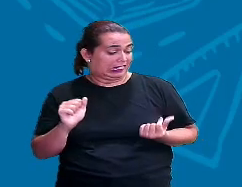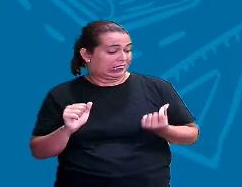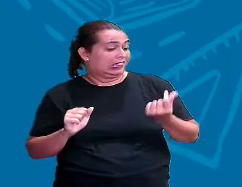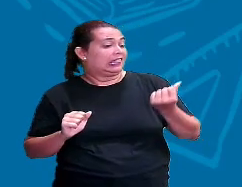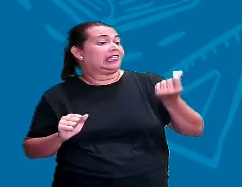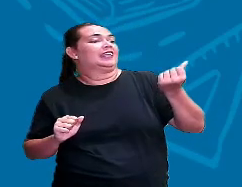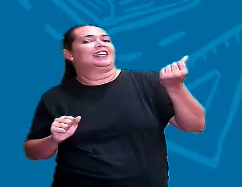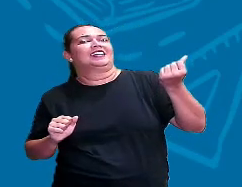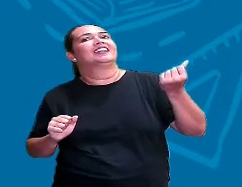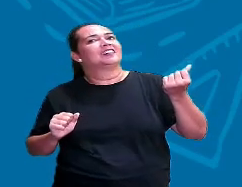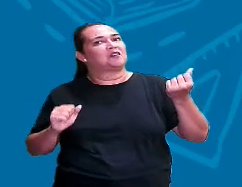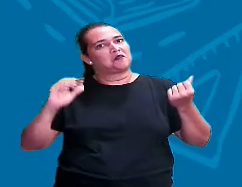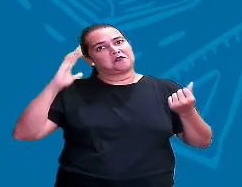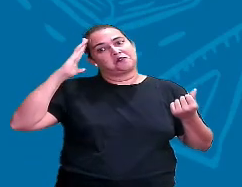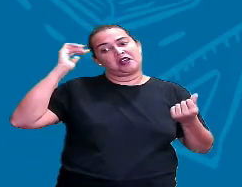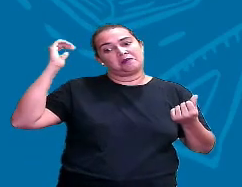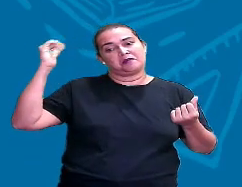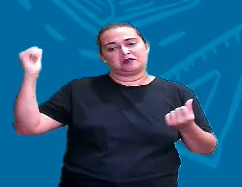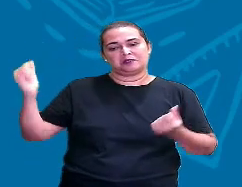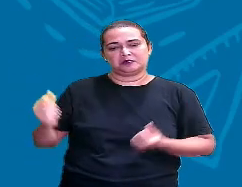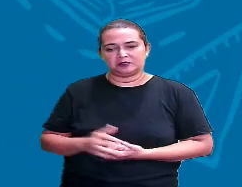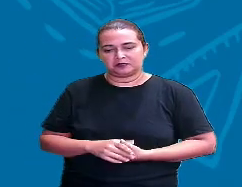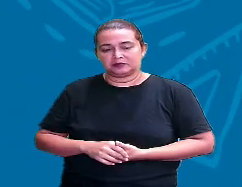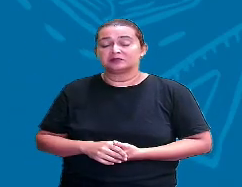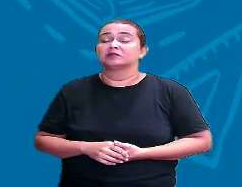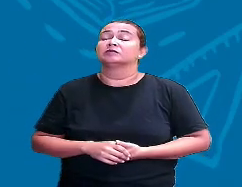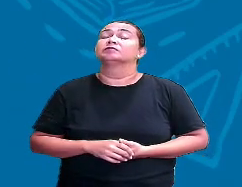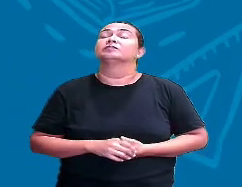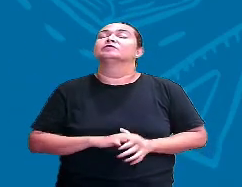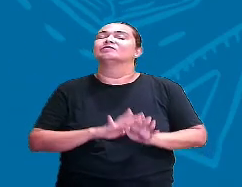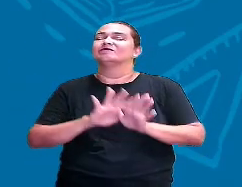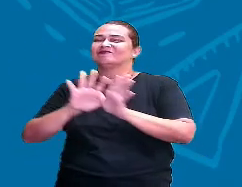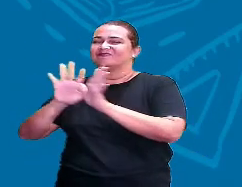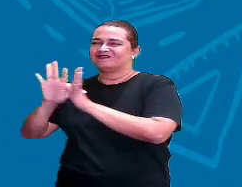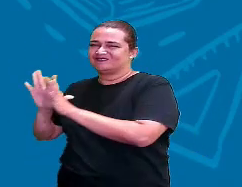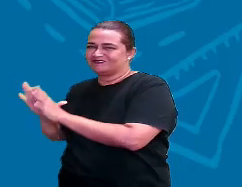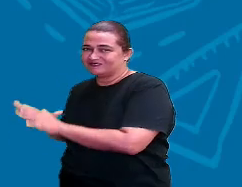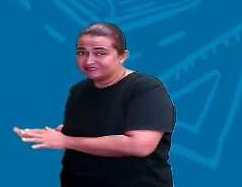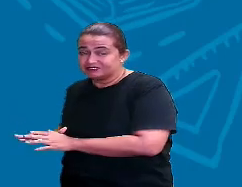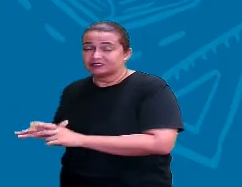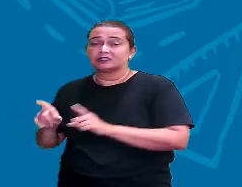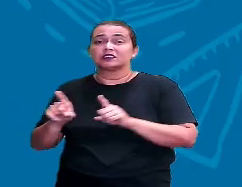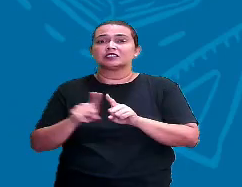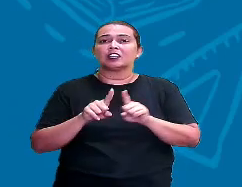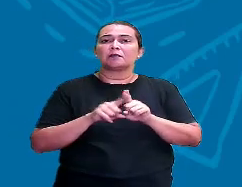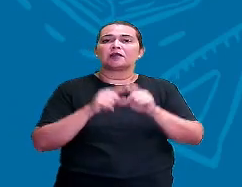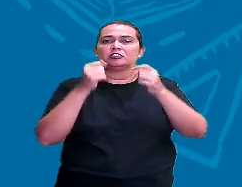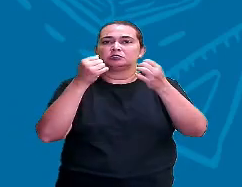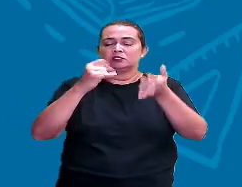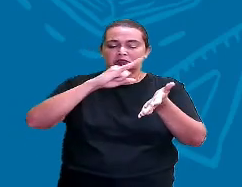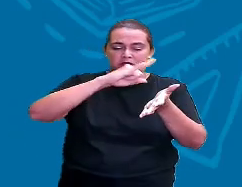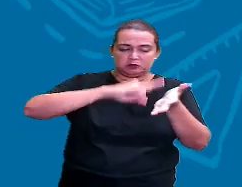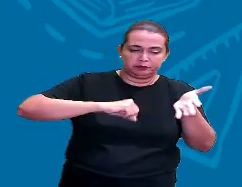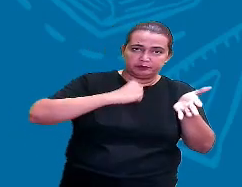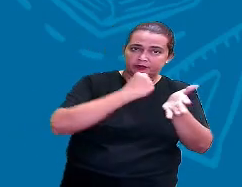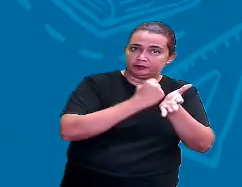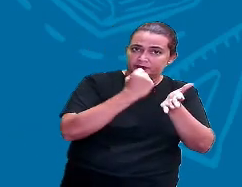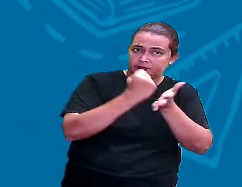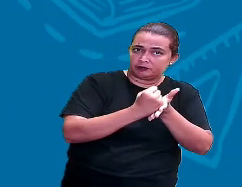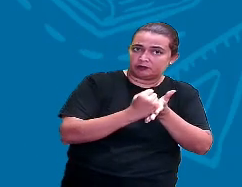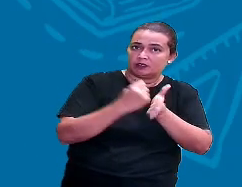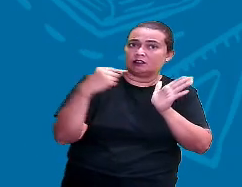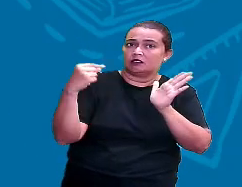Vamos lá. A Giz também falou sobre como registrar a nossa história, né? Que são os documentos. Os documentos nos ajudam a